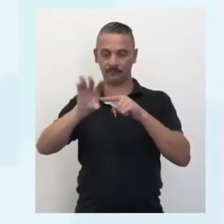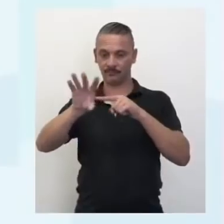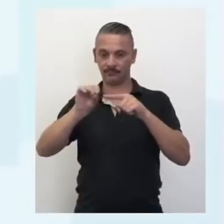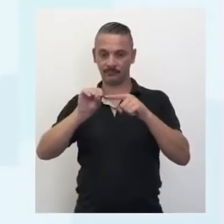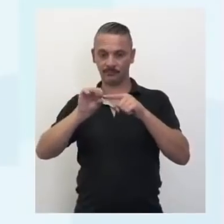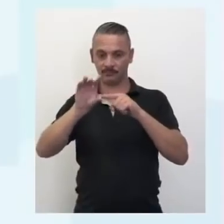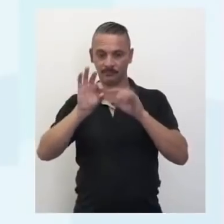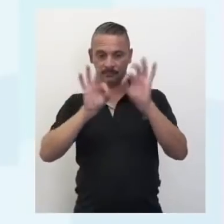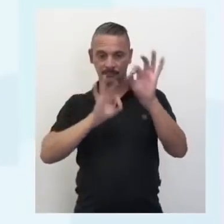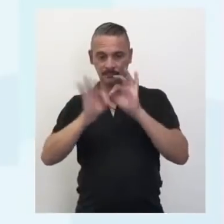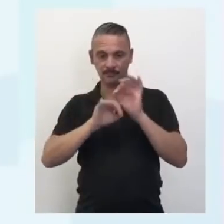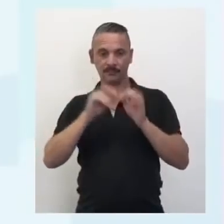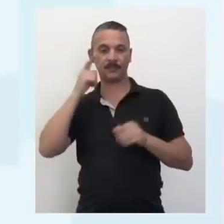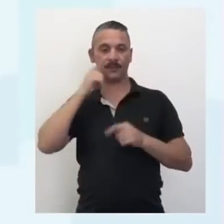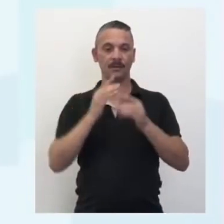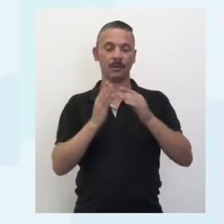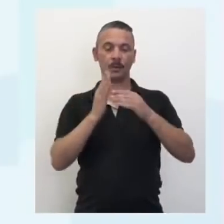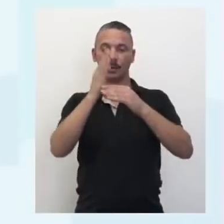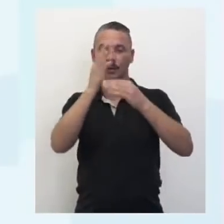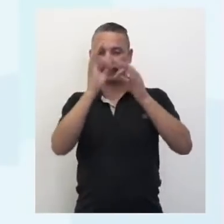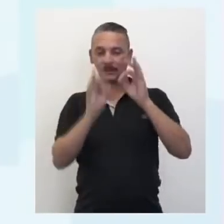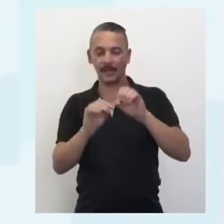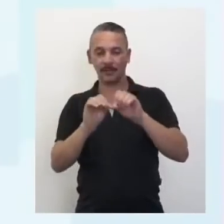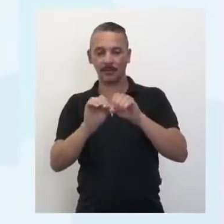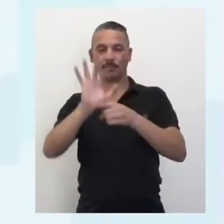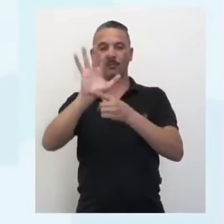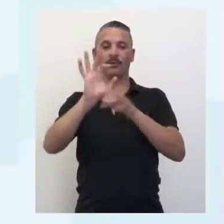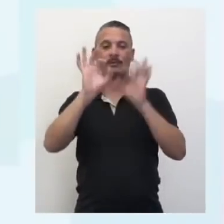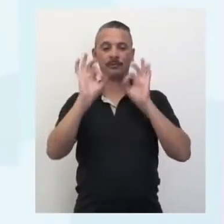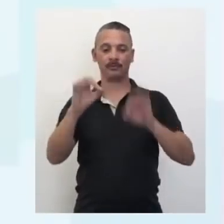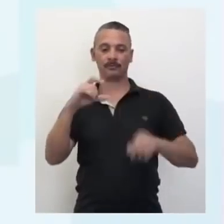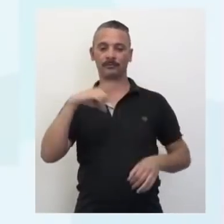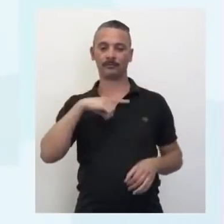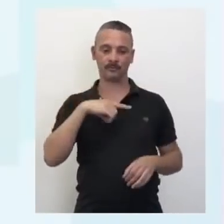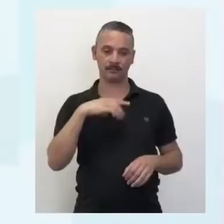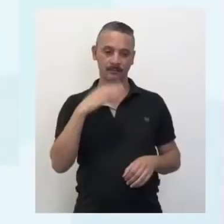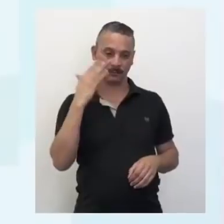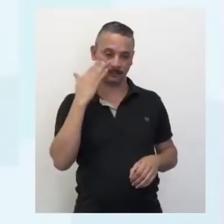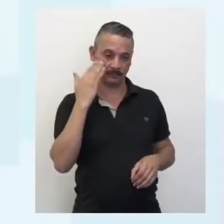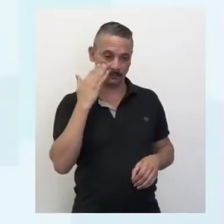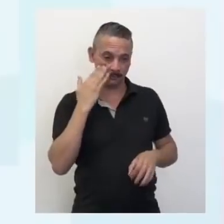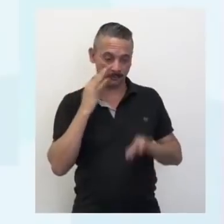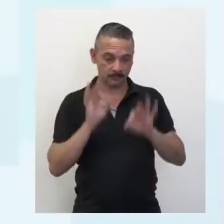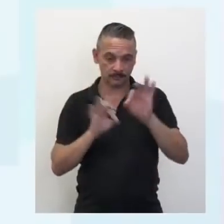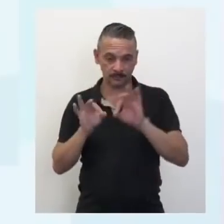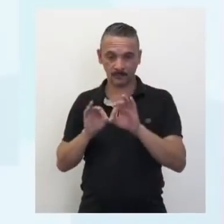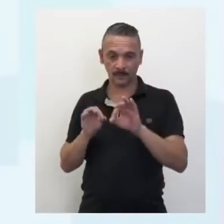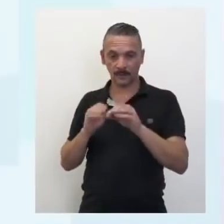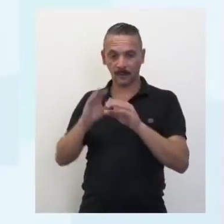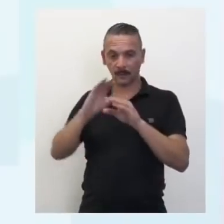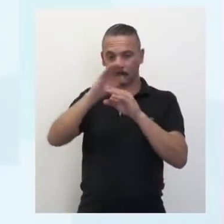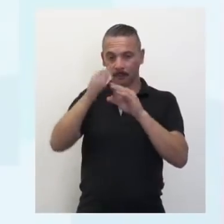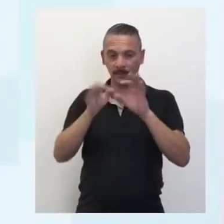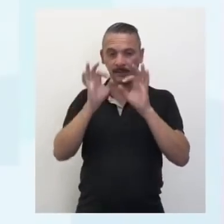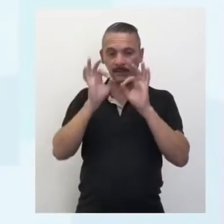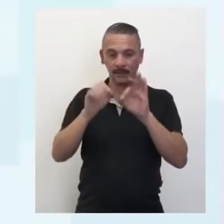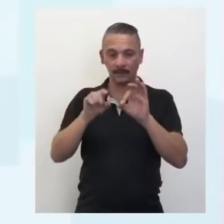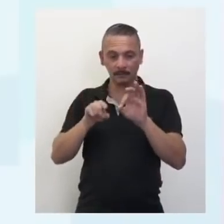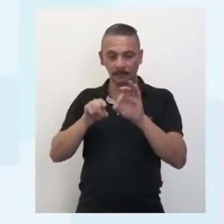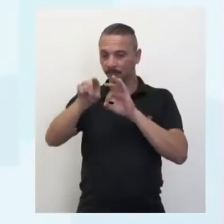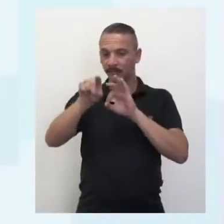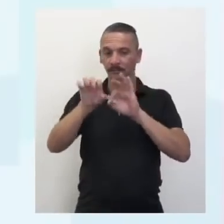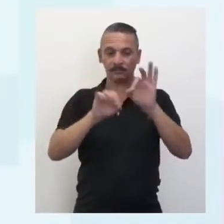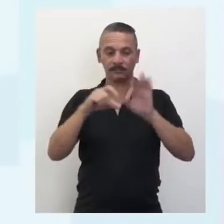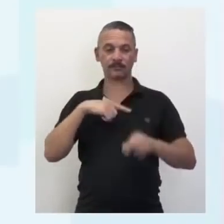cicatrização e conserta aquela lente anterior, está vendo ali? Abre, aí faz uma correçãozinha. A lente,